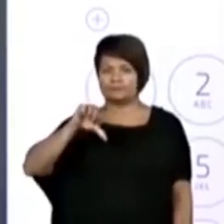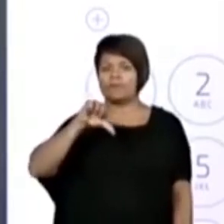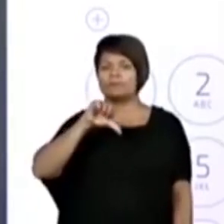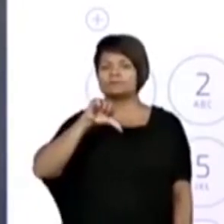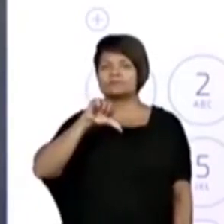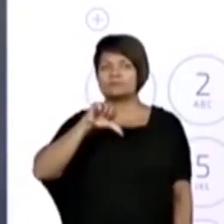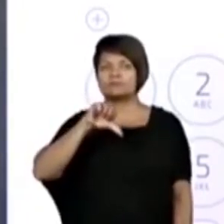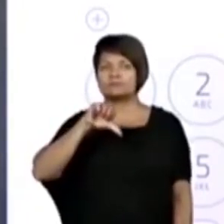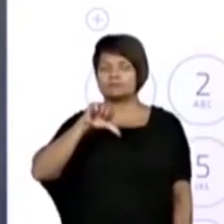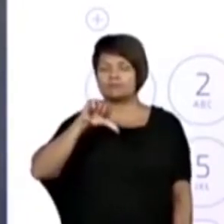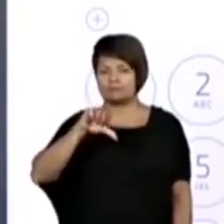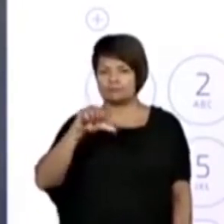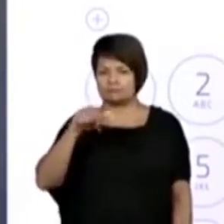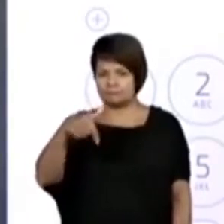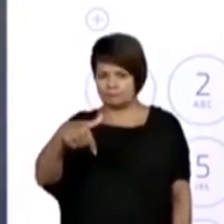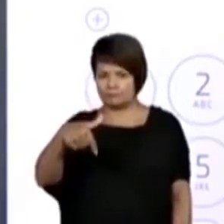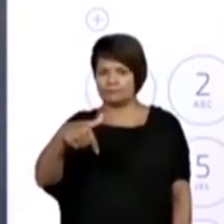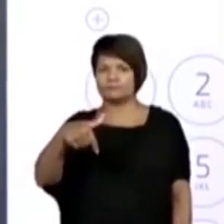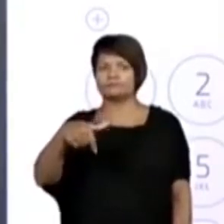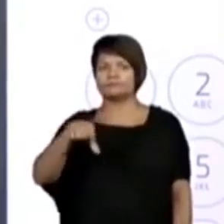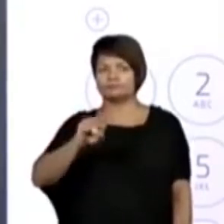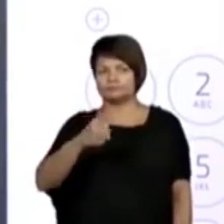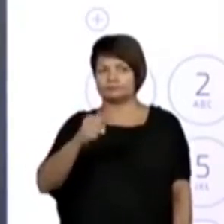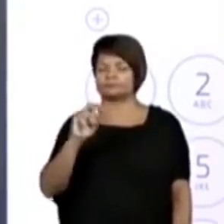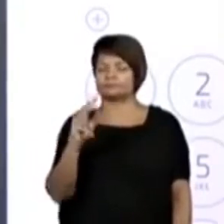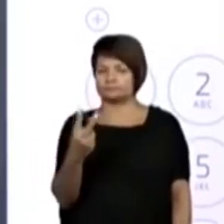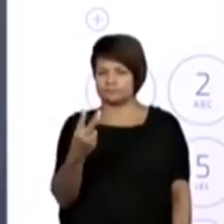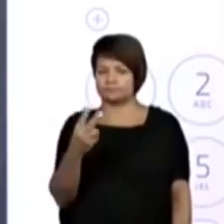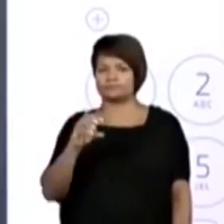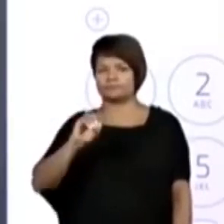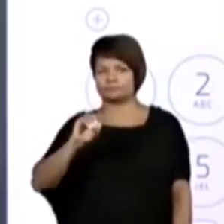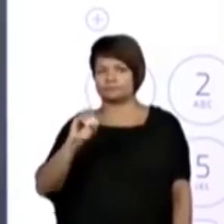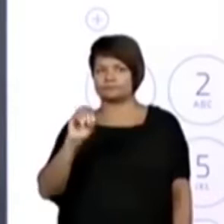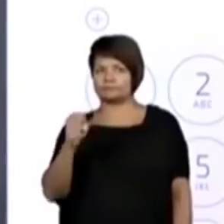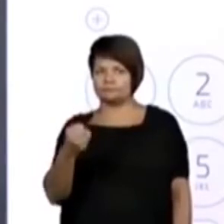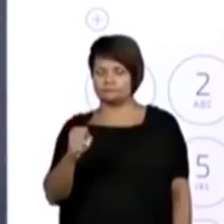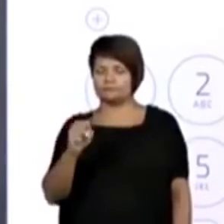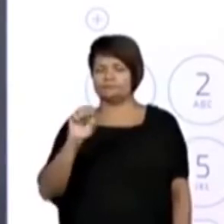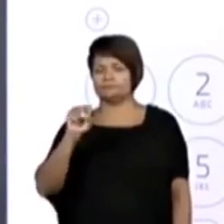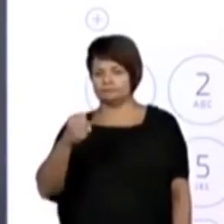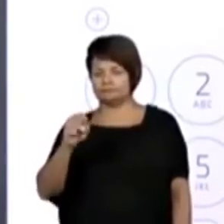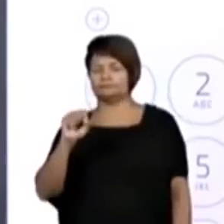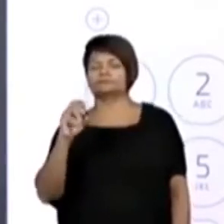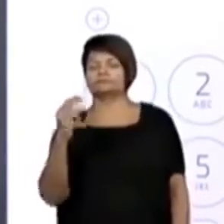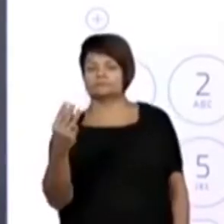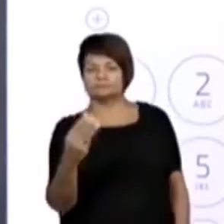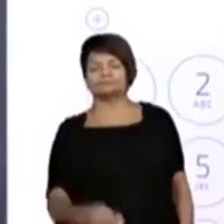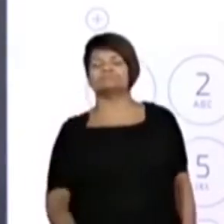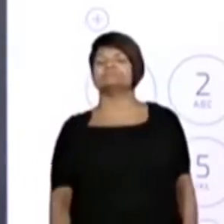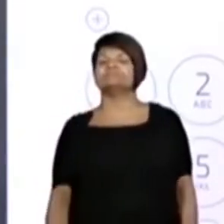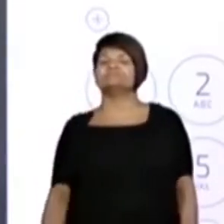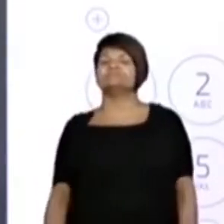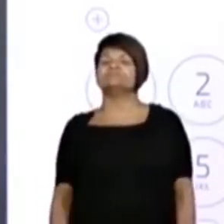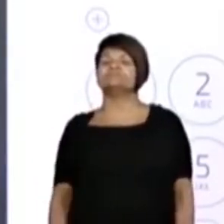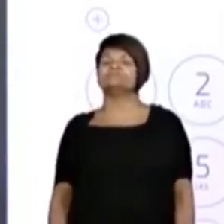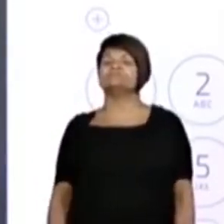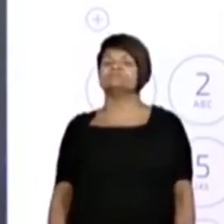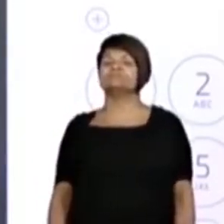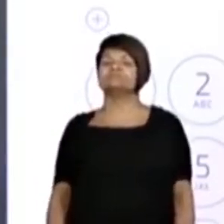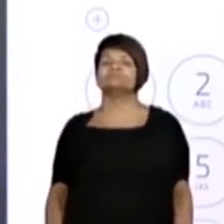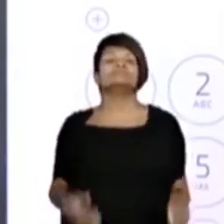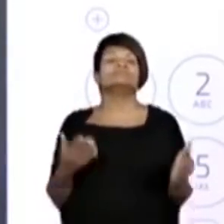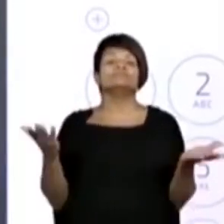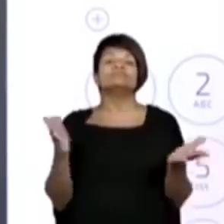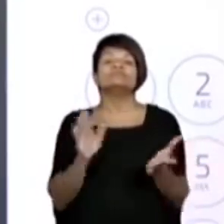9, 97, 82, 0, 8, 83. E aí,